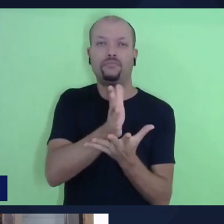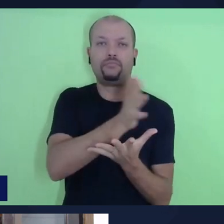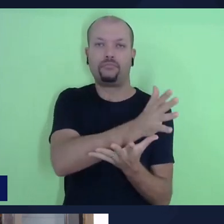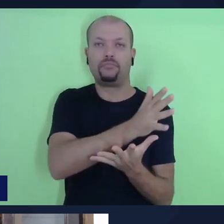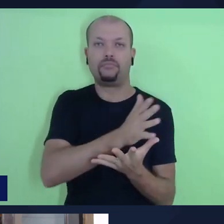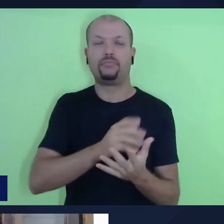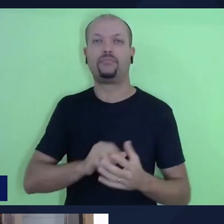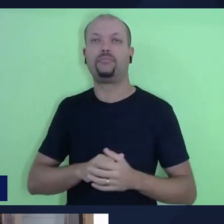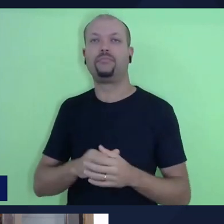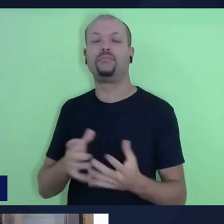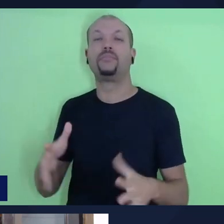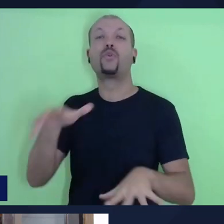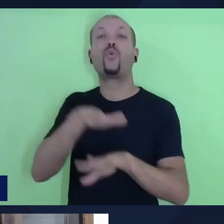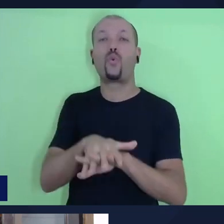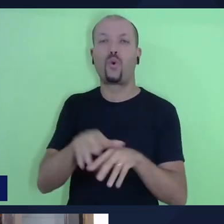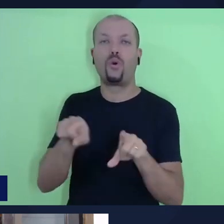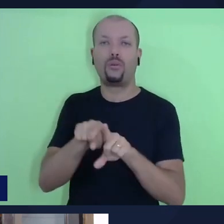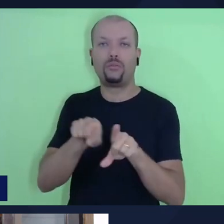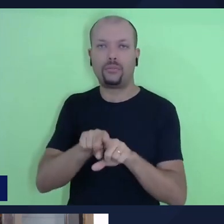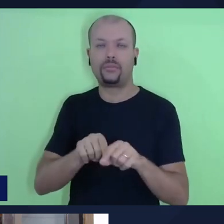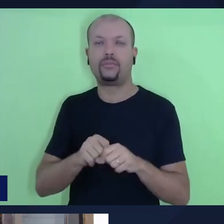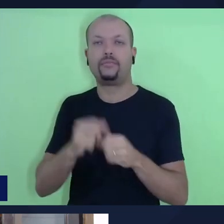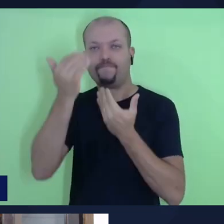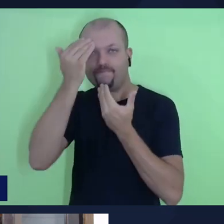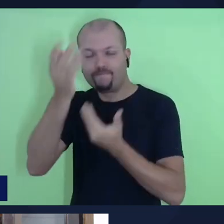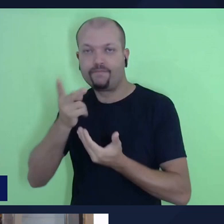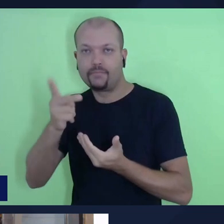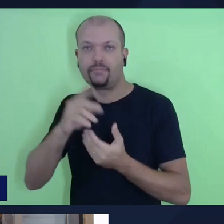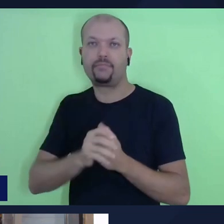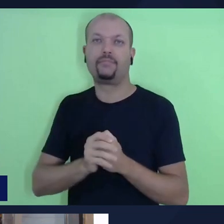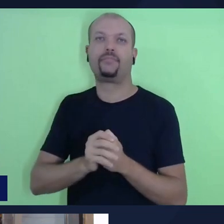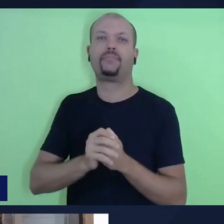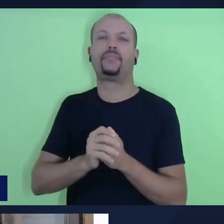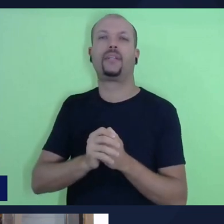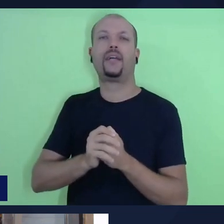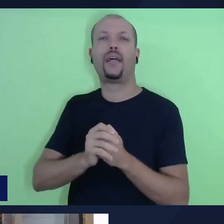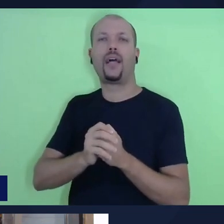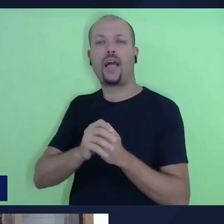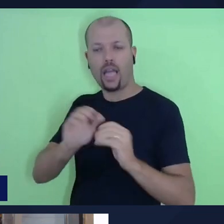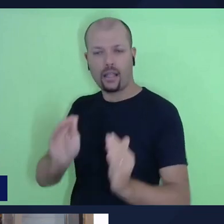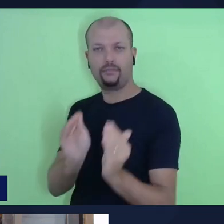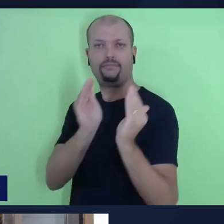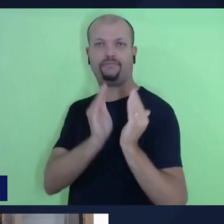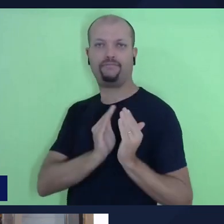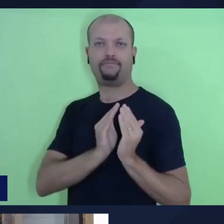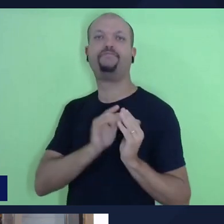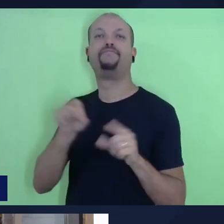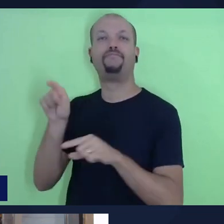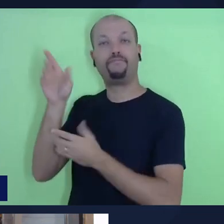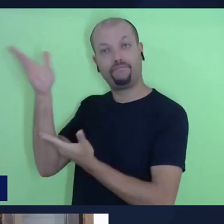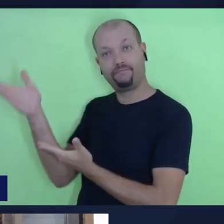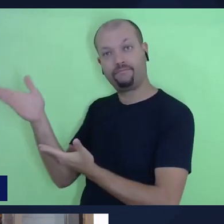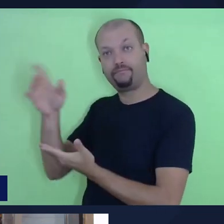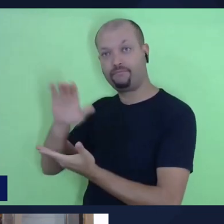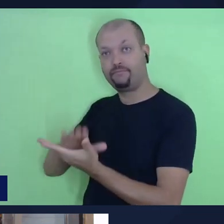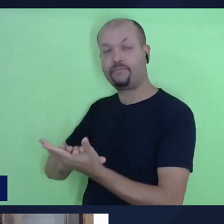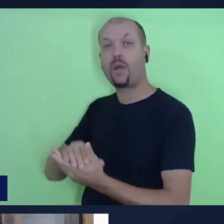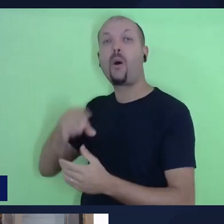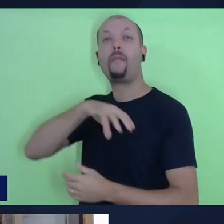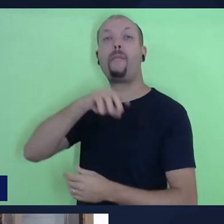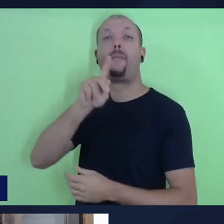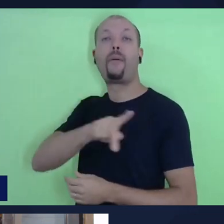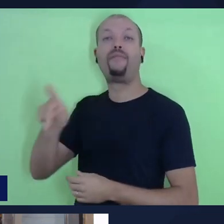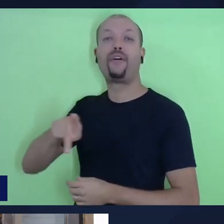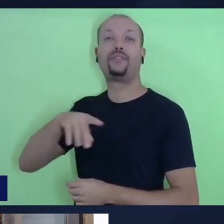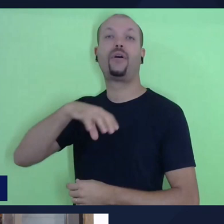inclusão e eu agradeço aqui sempre a educação adventista, professor Vilmar é professor de língua portuguesa e